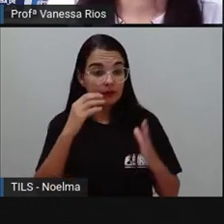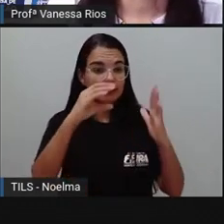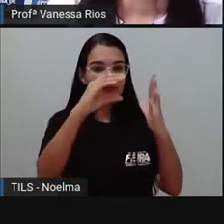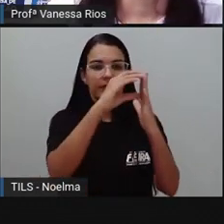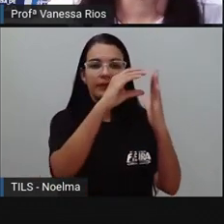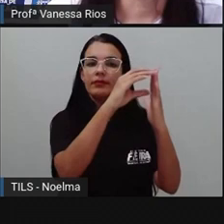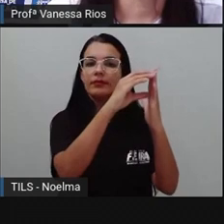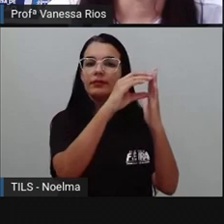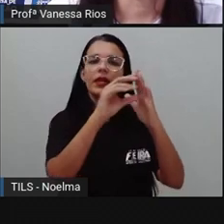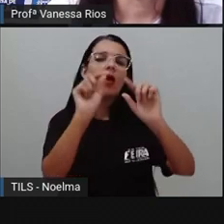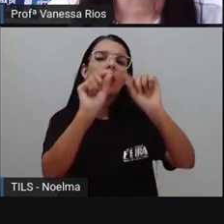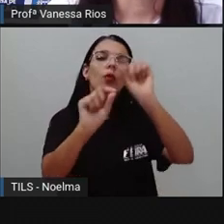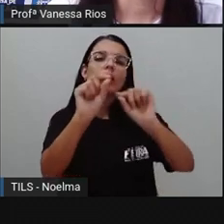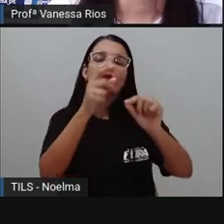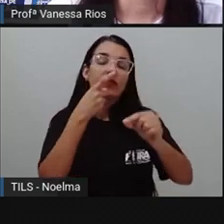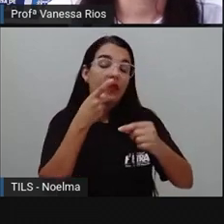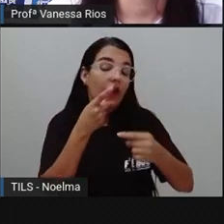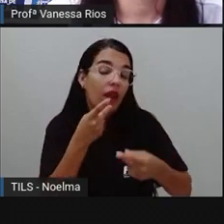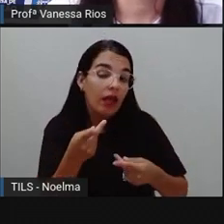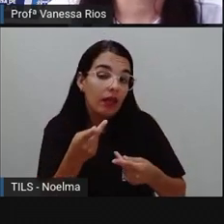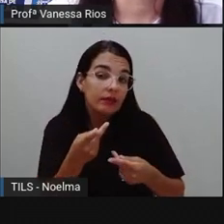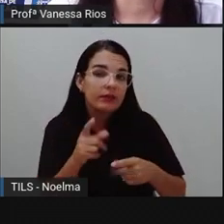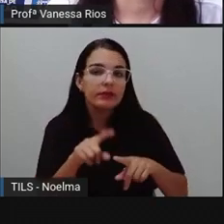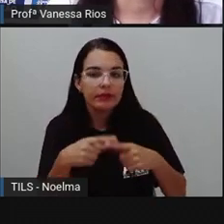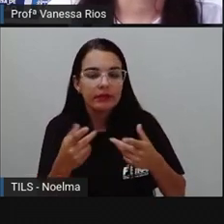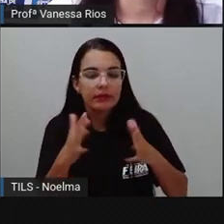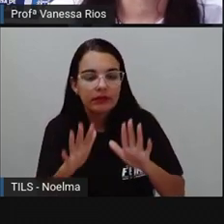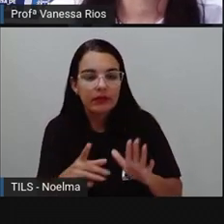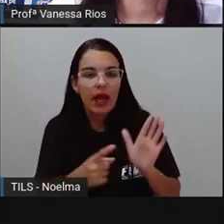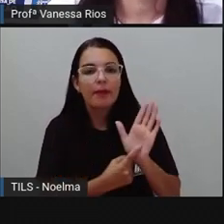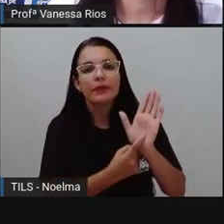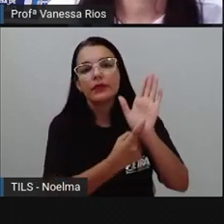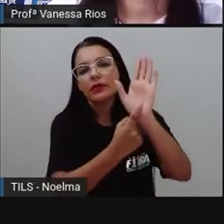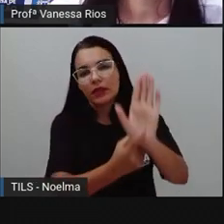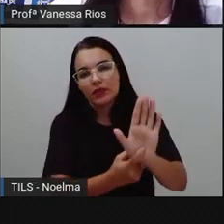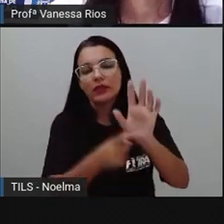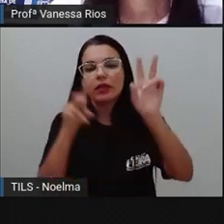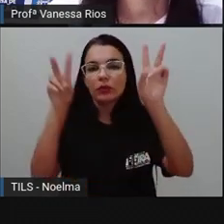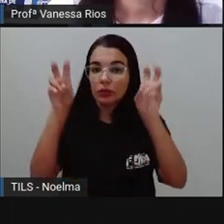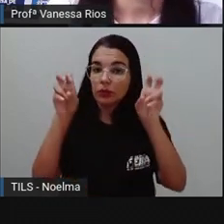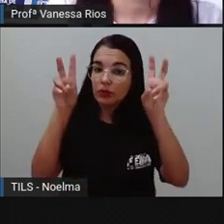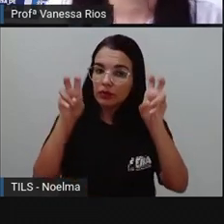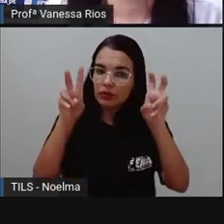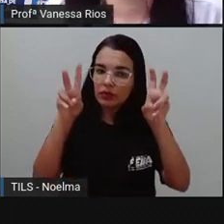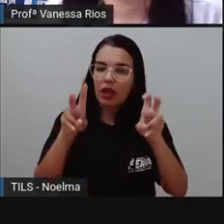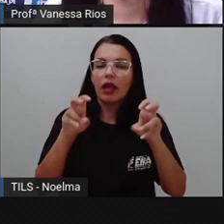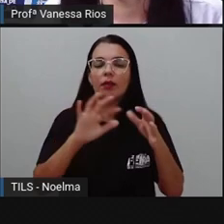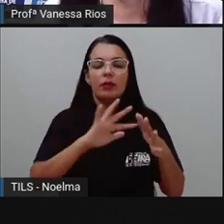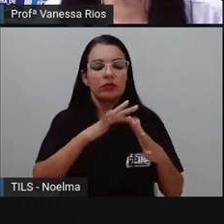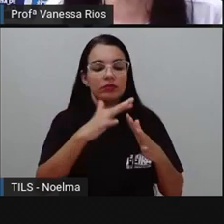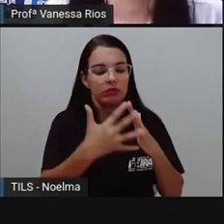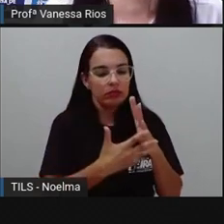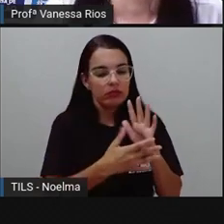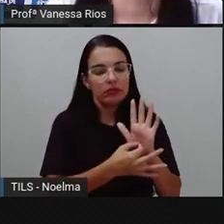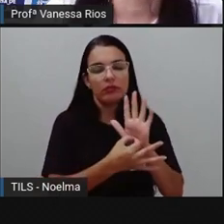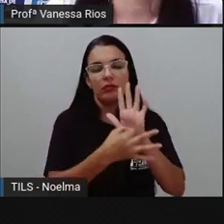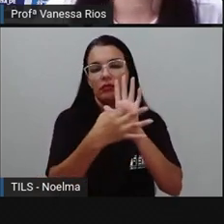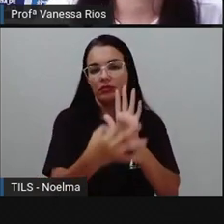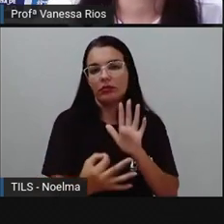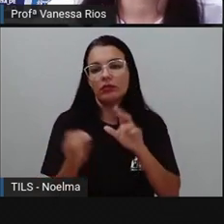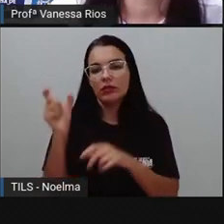que vai se falar. Nesse caso aqui, a apresentação do tema, dos personagens